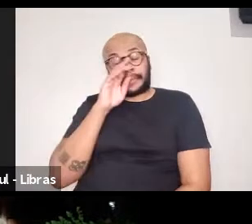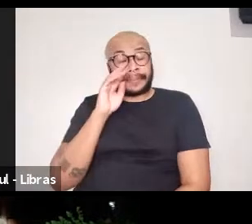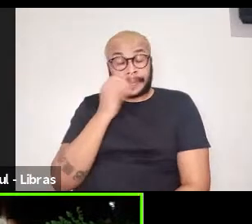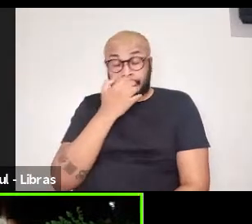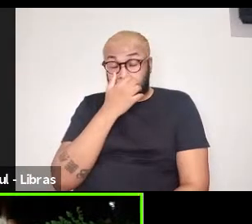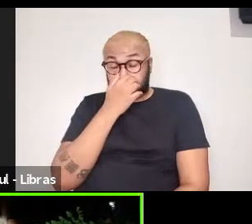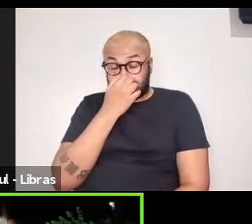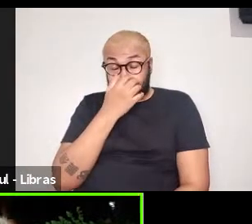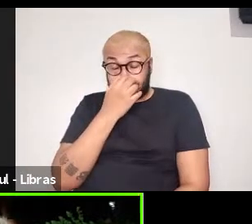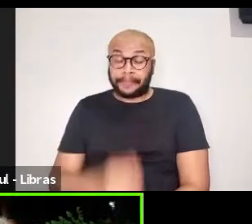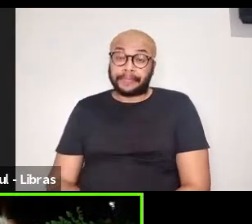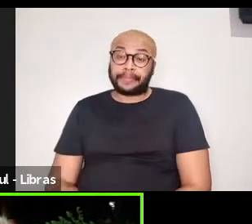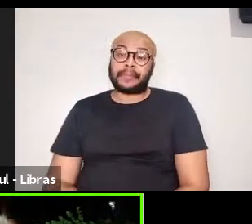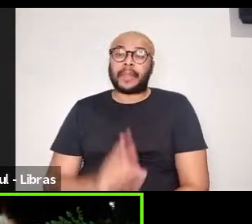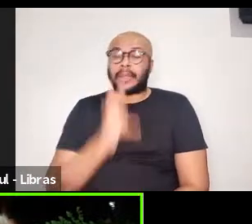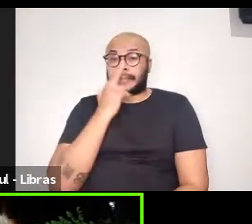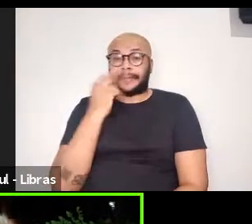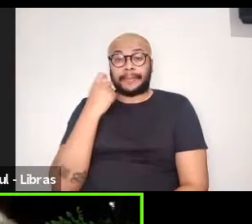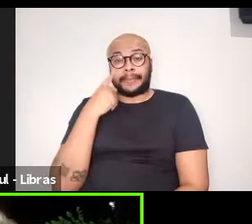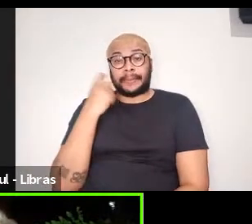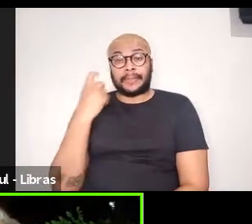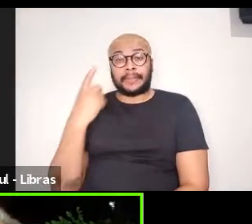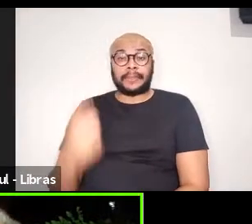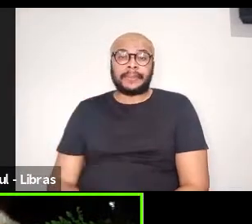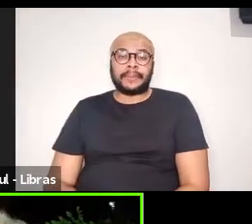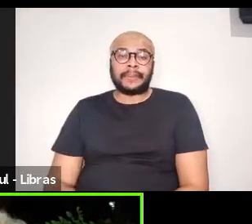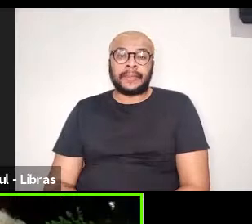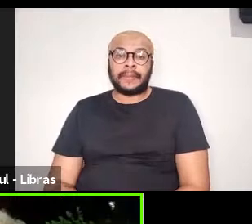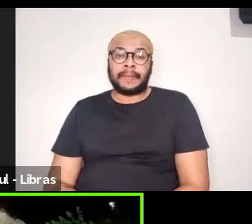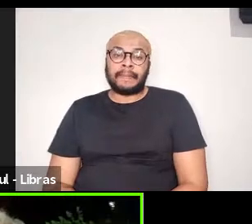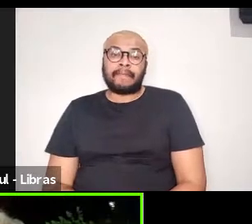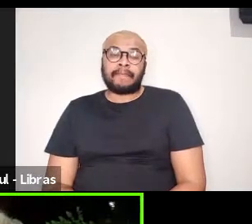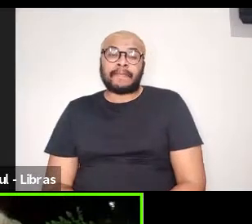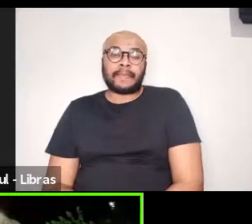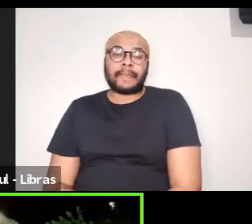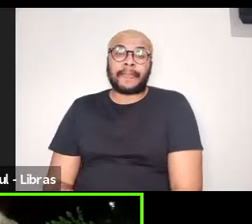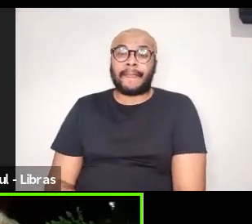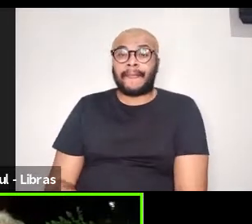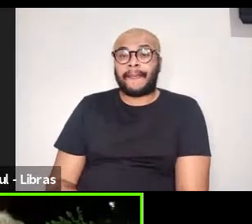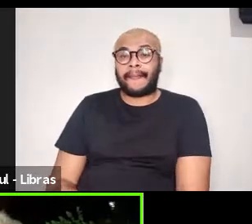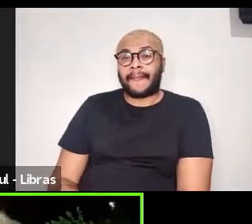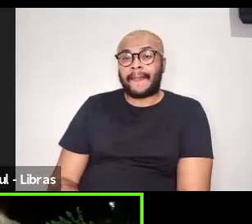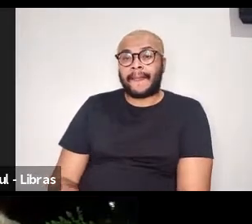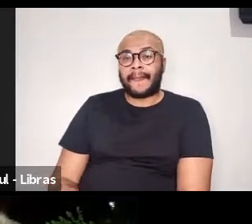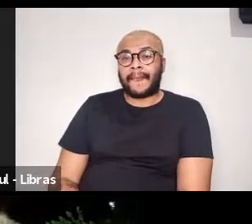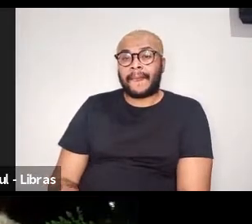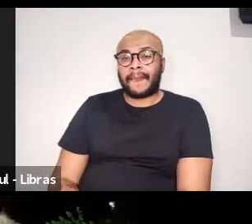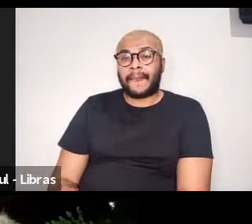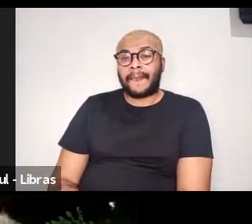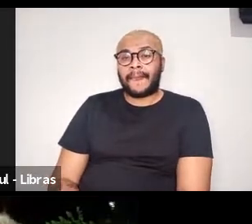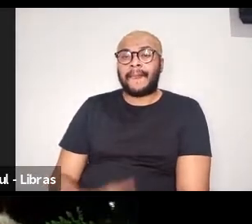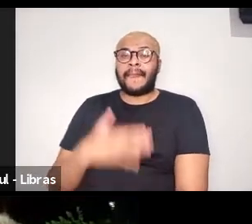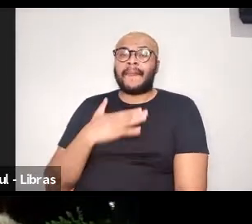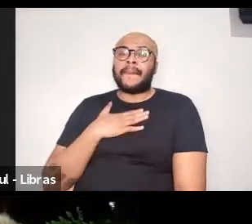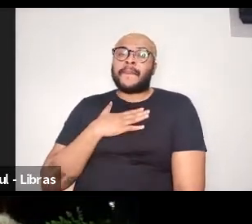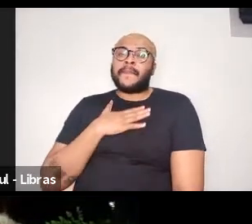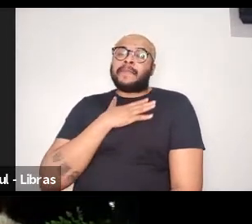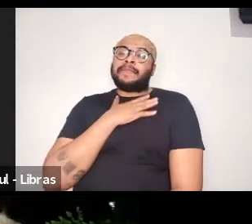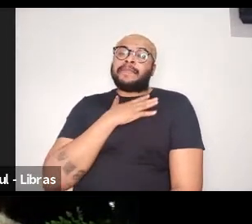Eu acho isso aí bem interessante, vai Gustavo, porque senão mais uma pergunta. O meu momento de